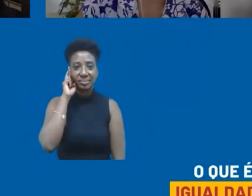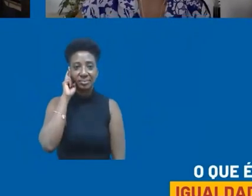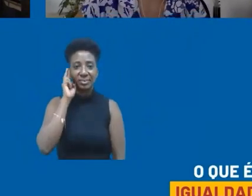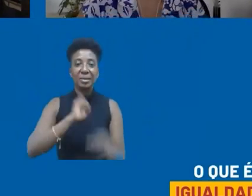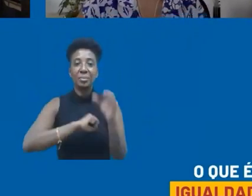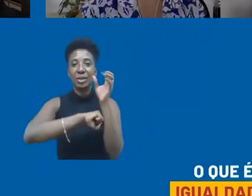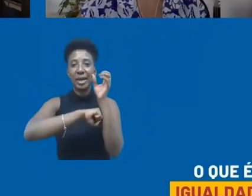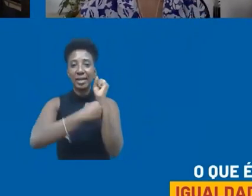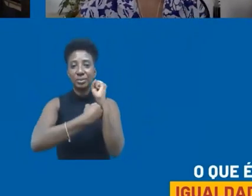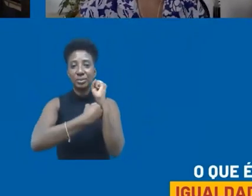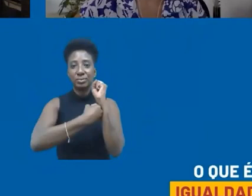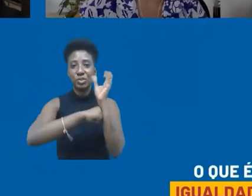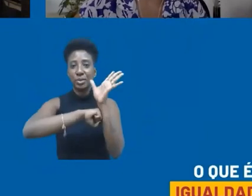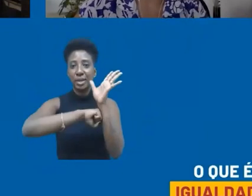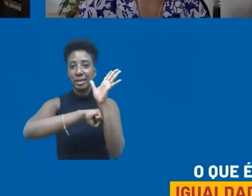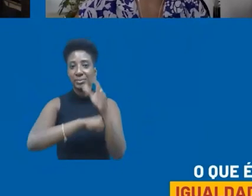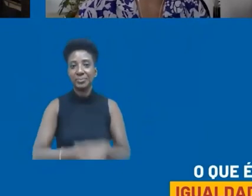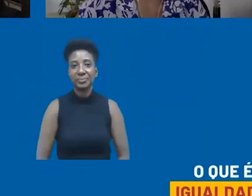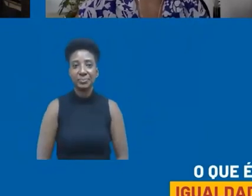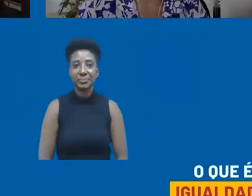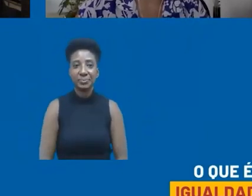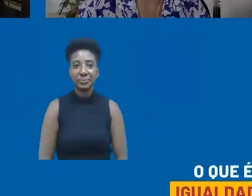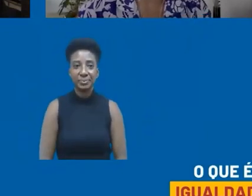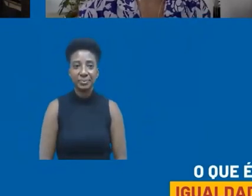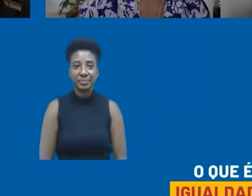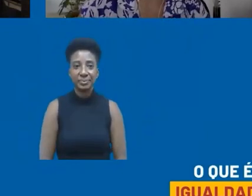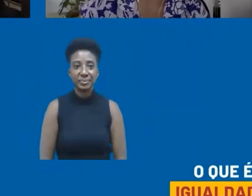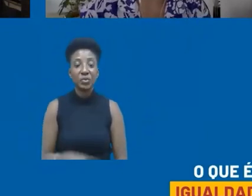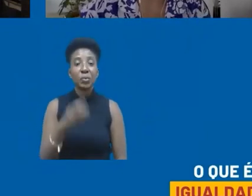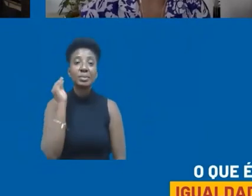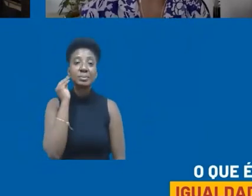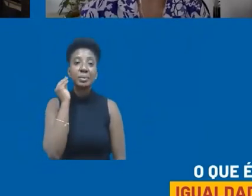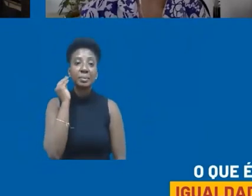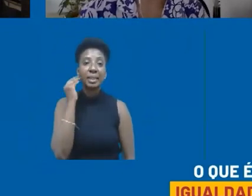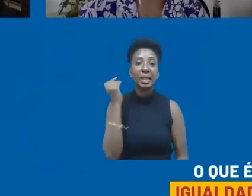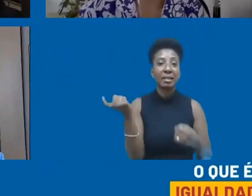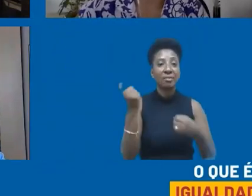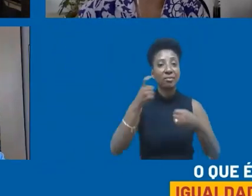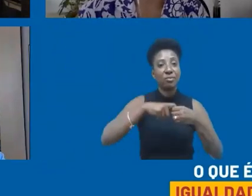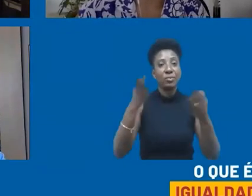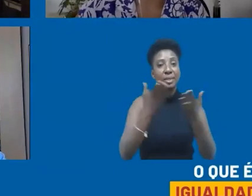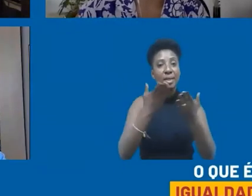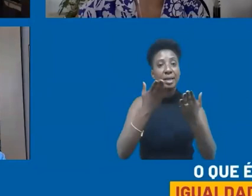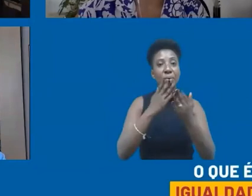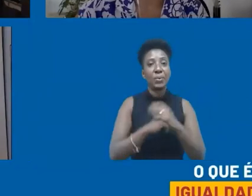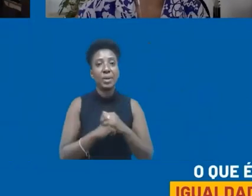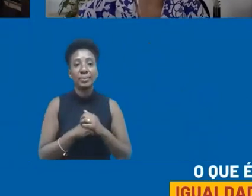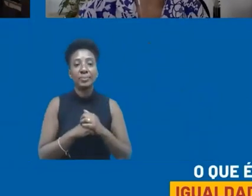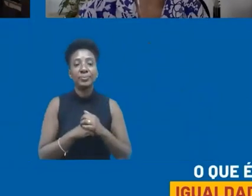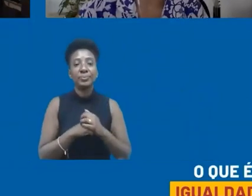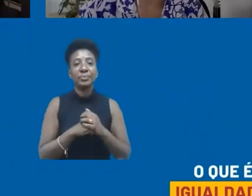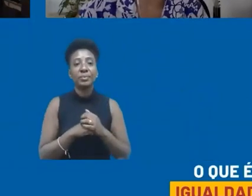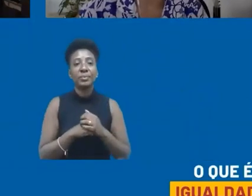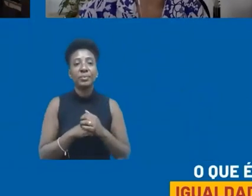Vamos ver se a Buba consegue voltar pelo menos no finalzinho agora para dar um tchau para a gente. Mas, bom, acho